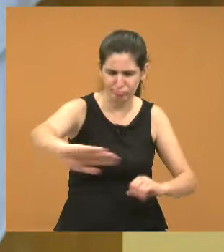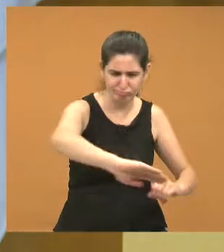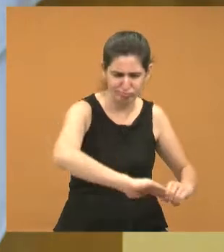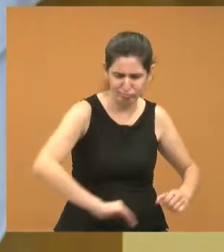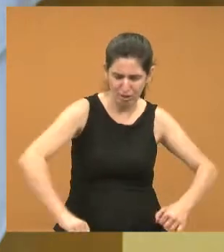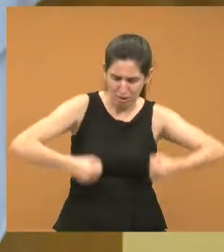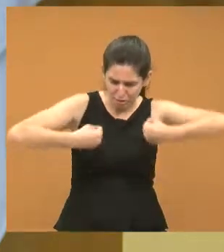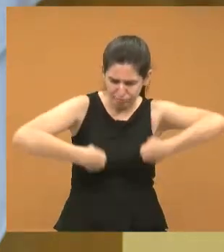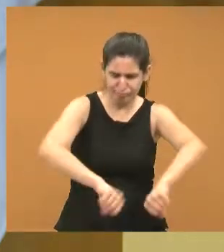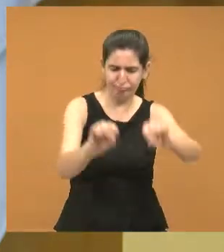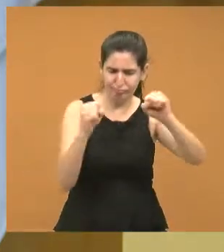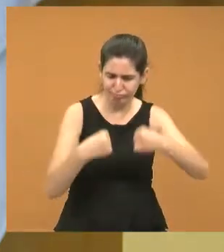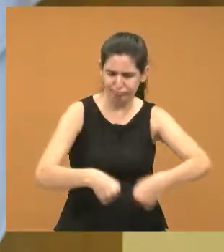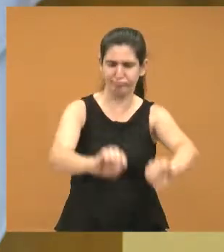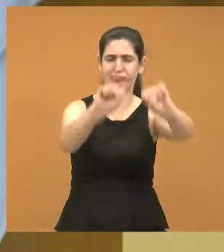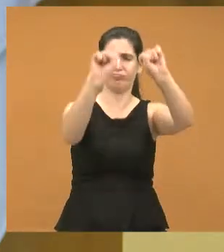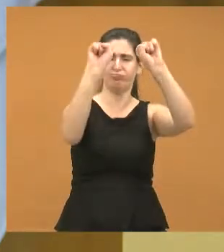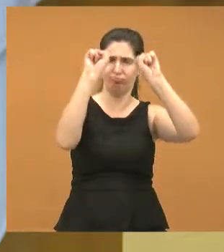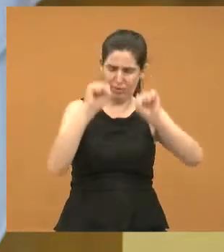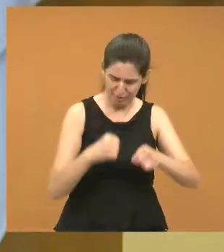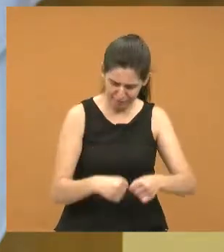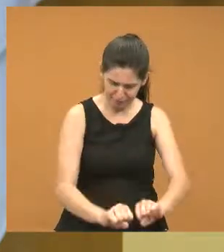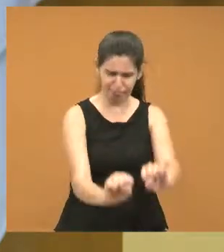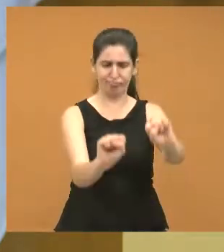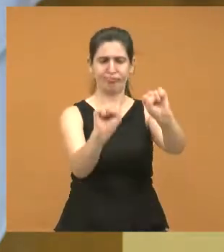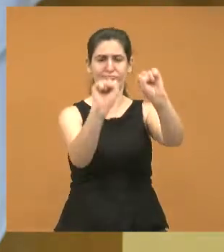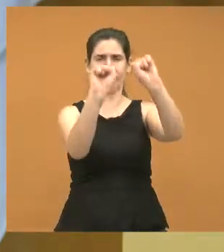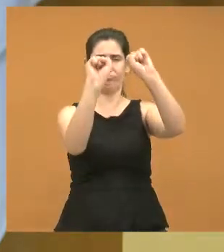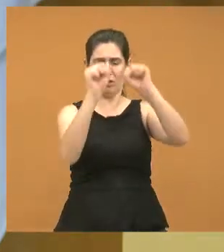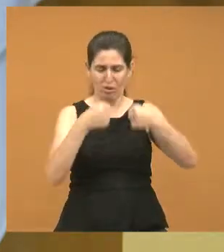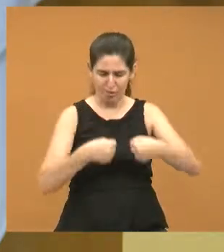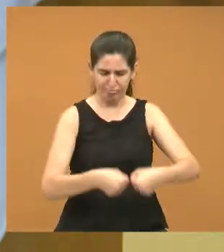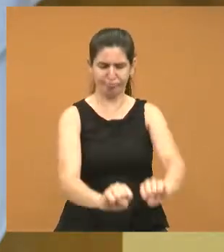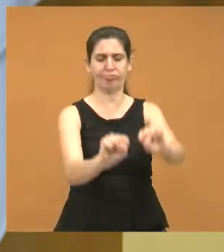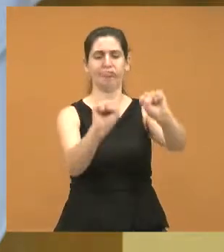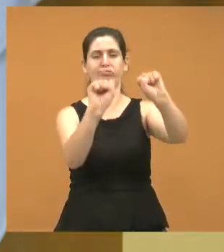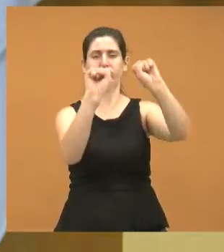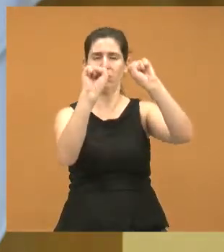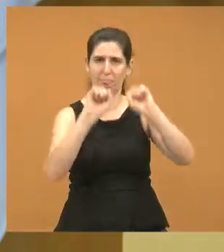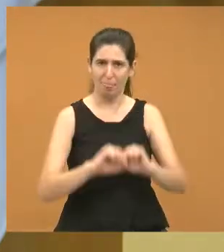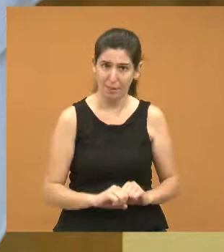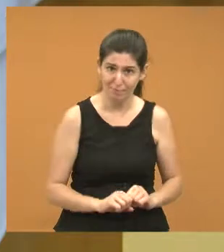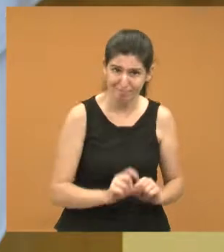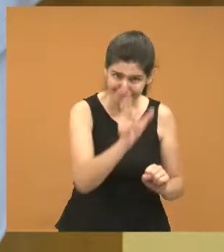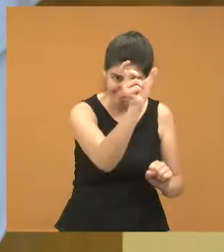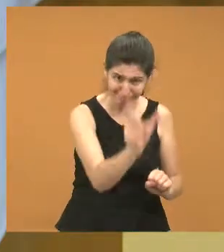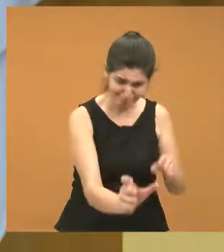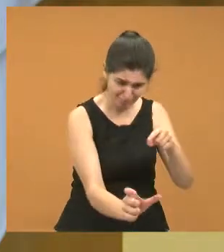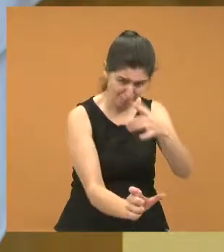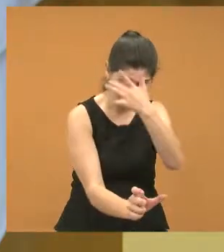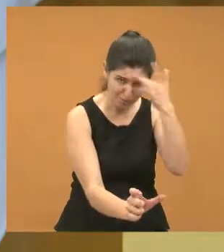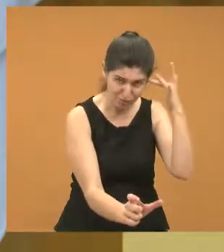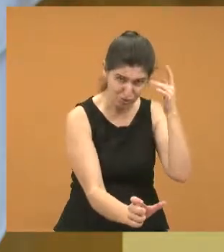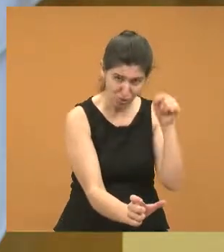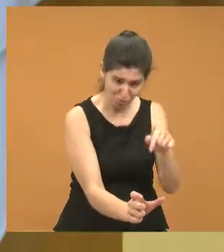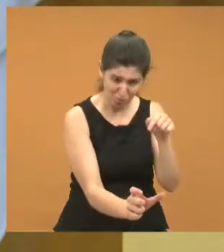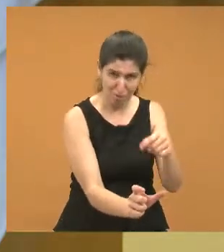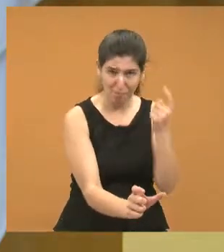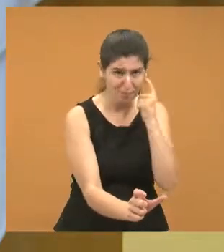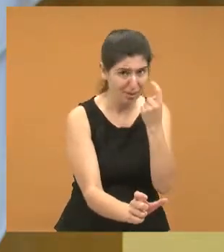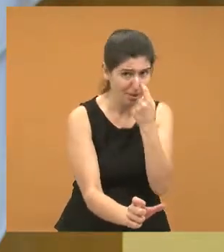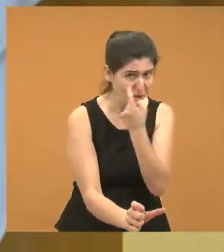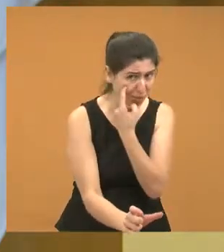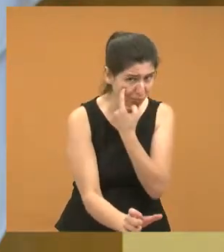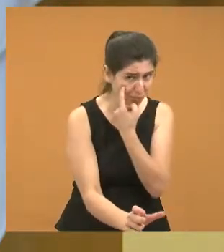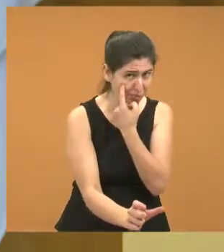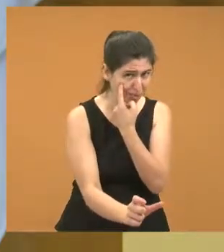empinando moto aliás, desculpa, falei pipa, empinando moto na rua, com aquele barulhão danado lá. Olha para você ver o absurdo